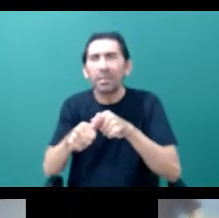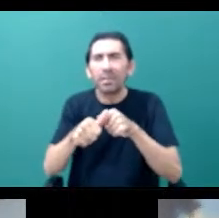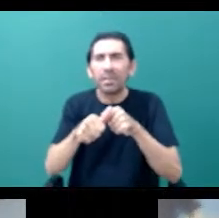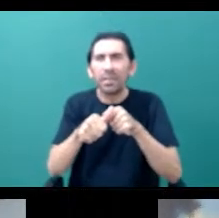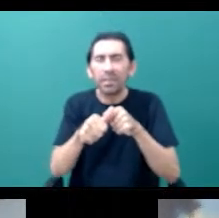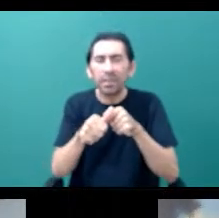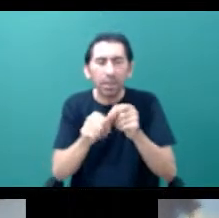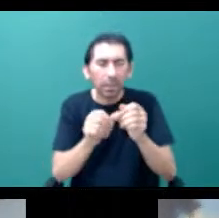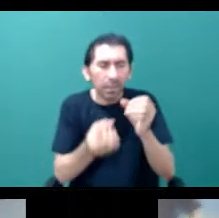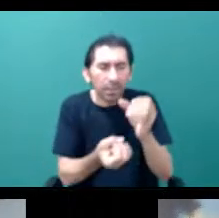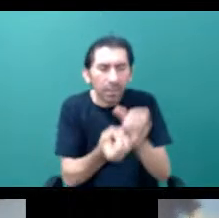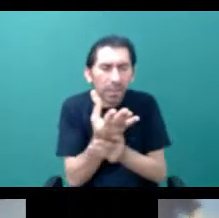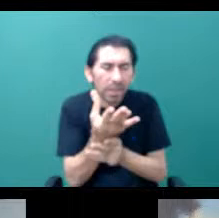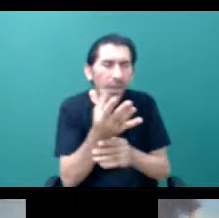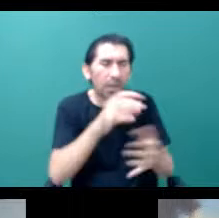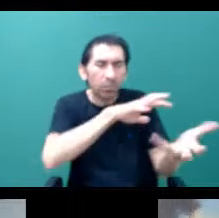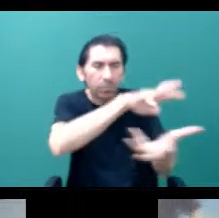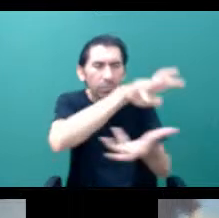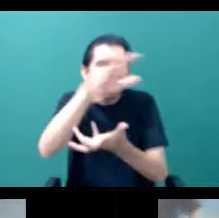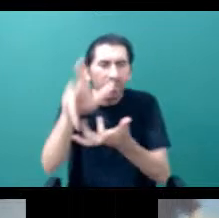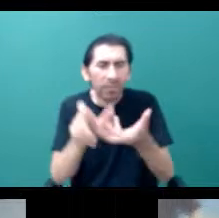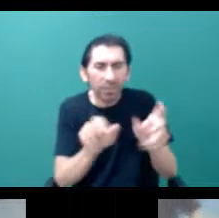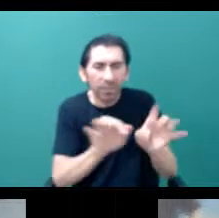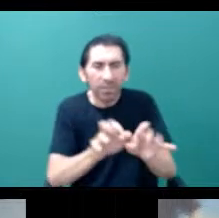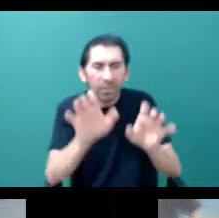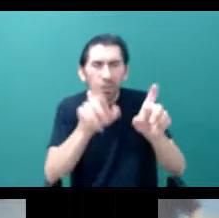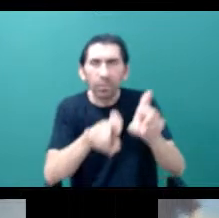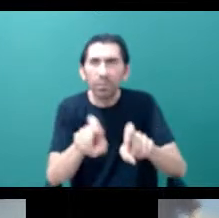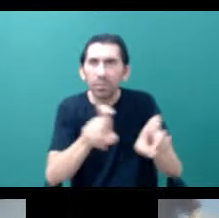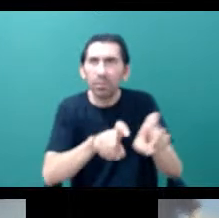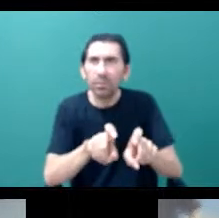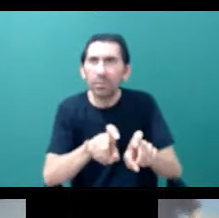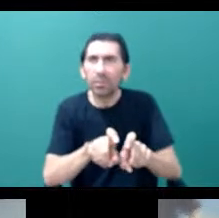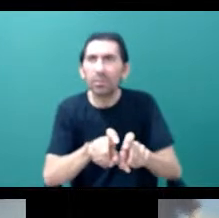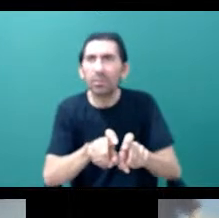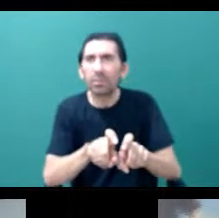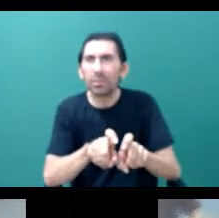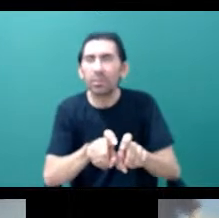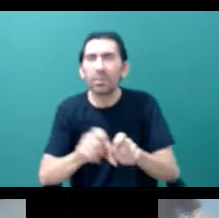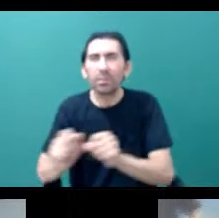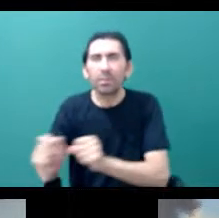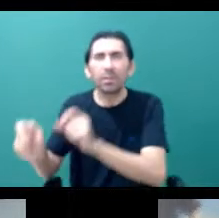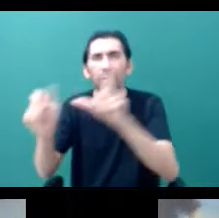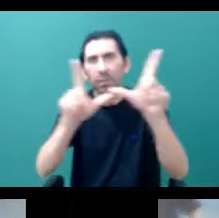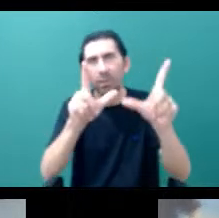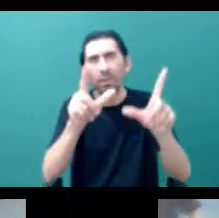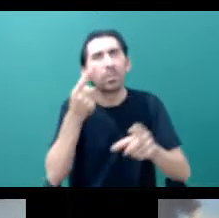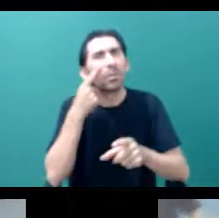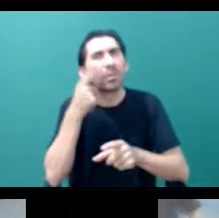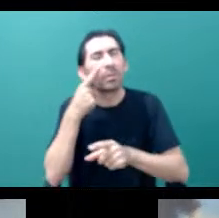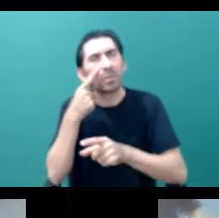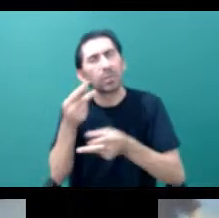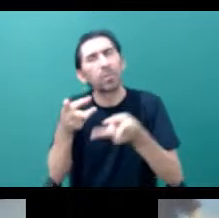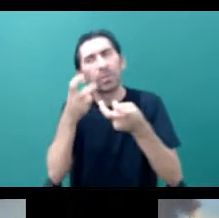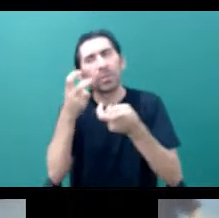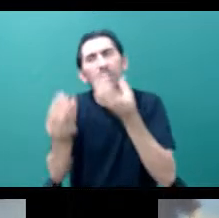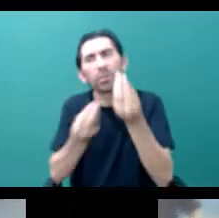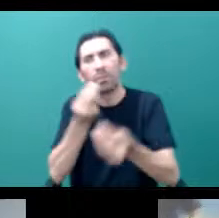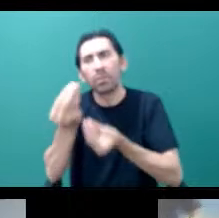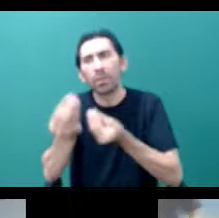gente observa. Não se o Ailton pode colocar aí para...